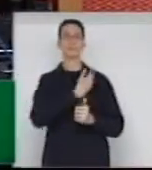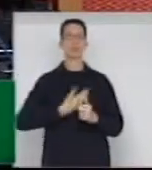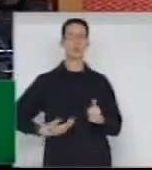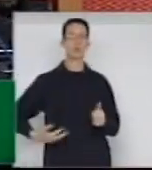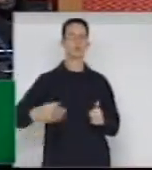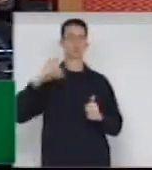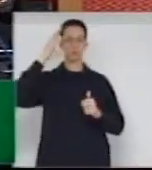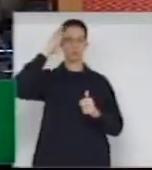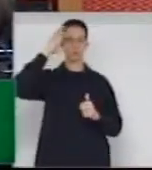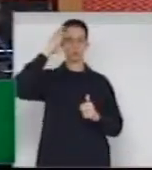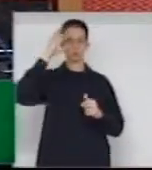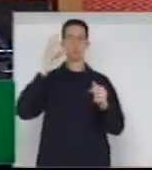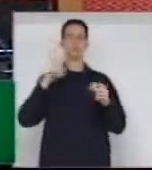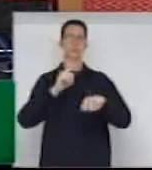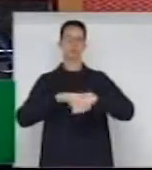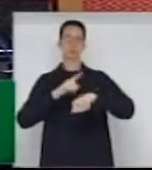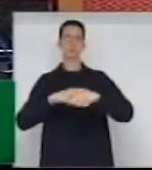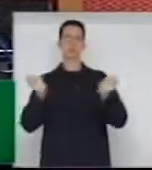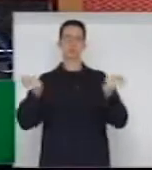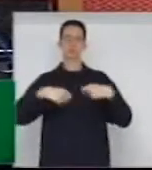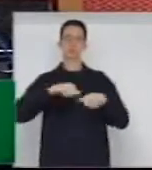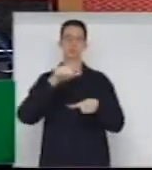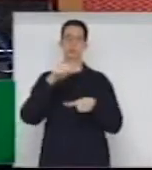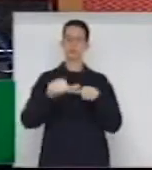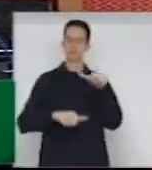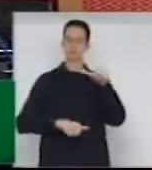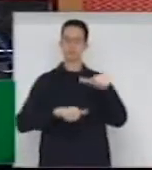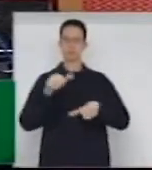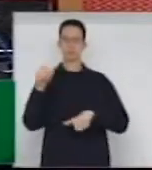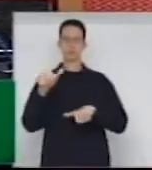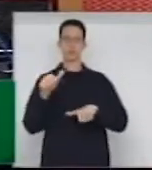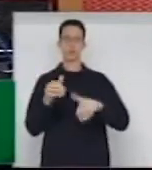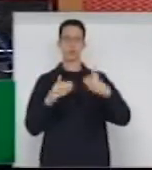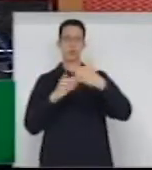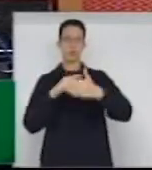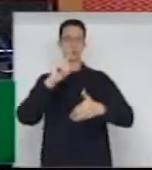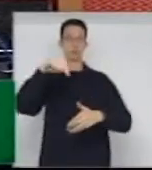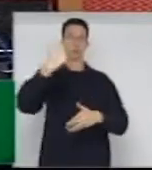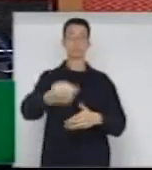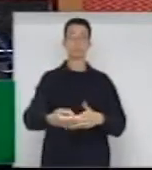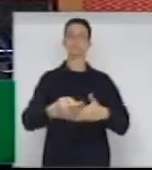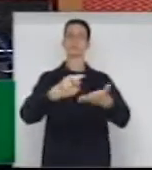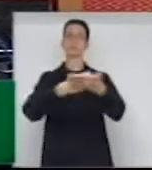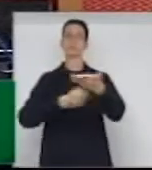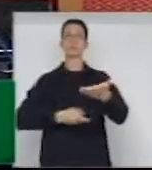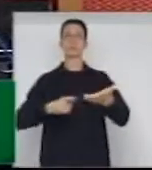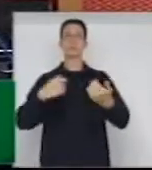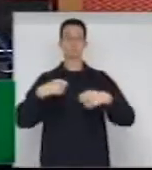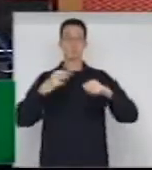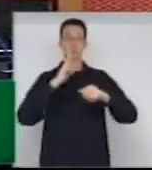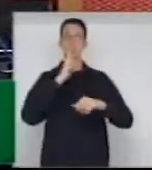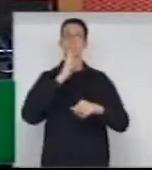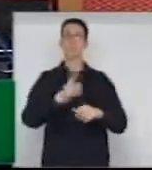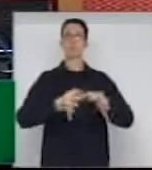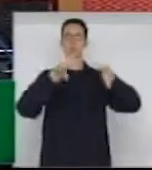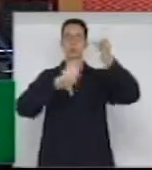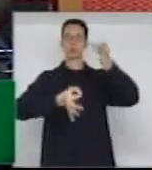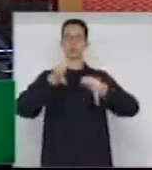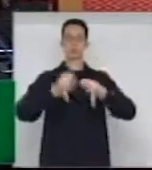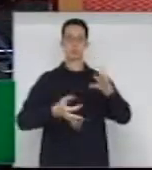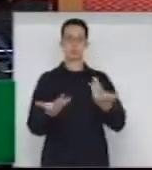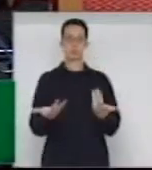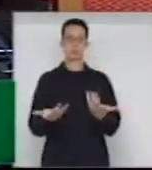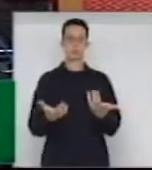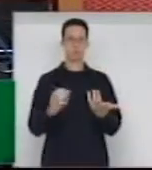dá tempo de fazer essa mudança, para que, pelo menos, daqui até o próximo concurso, tenha uma solução mais justa. Porque, senão,